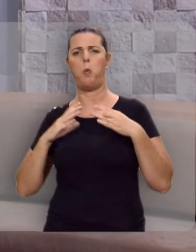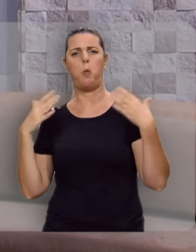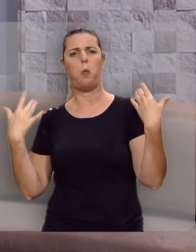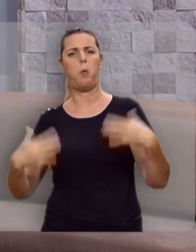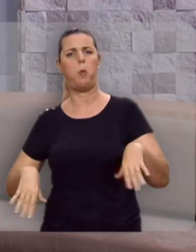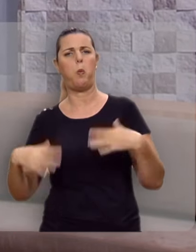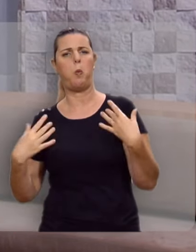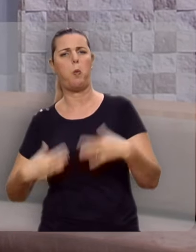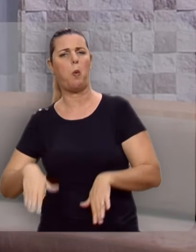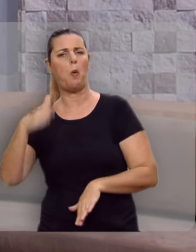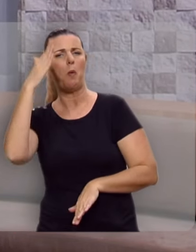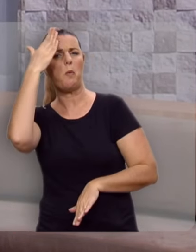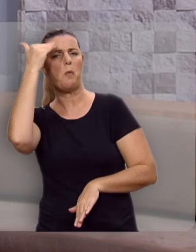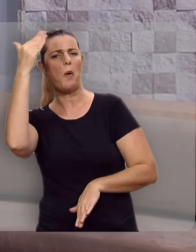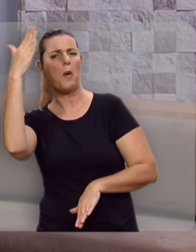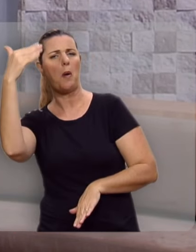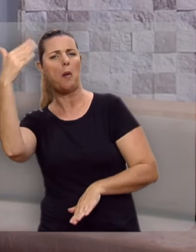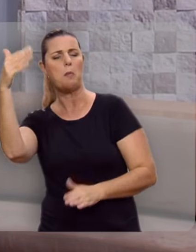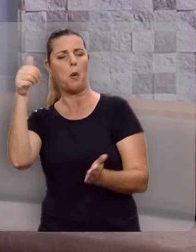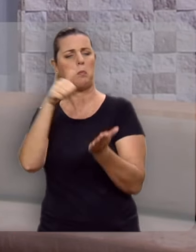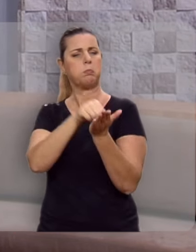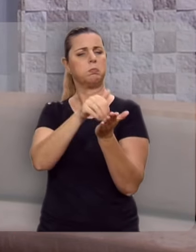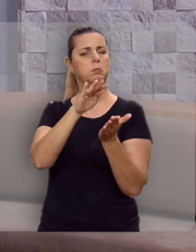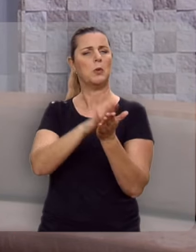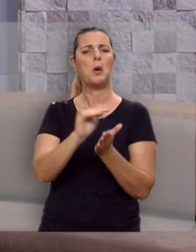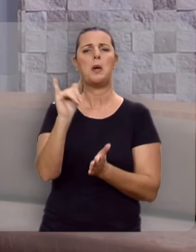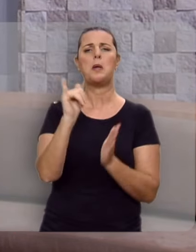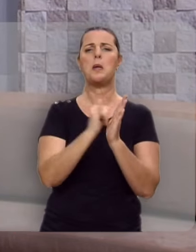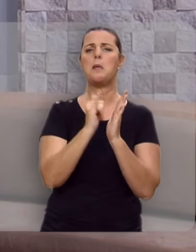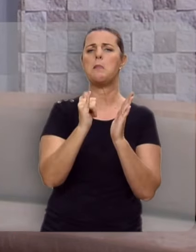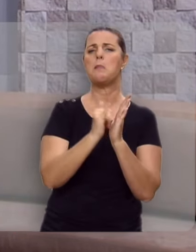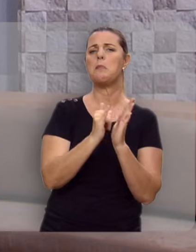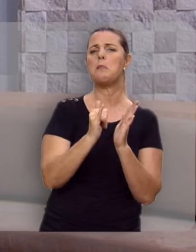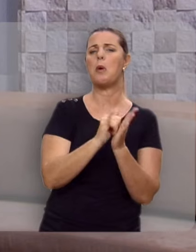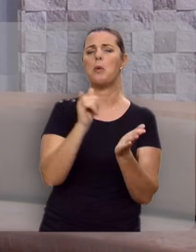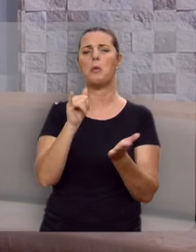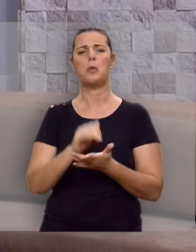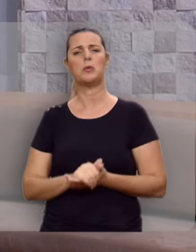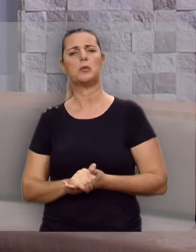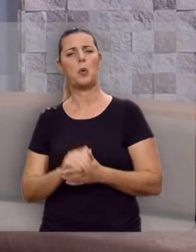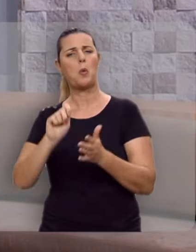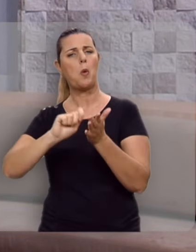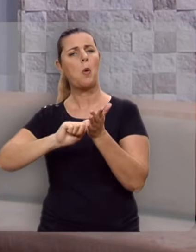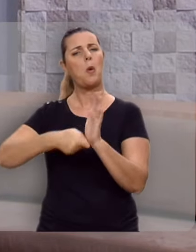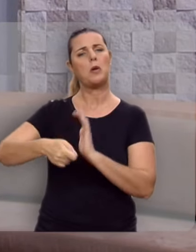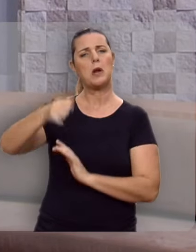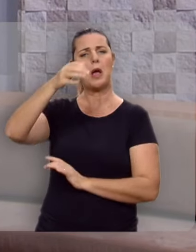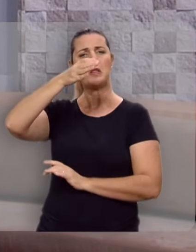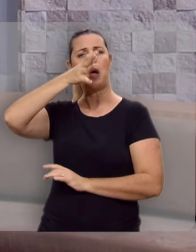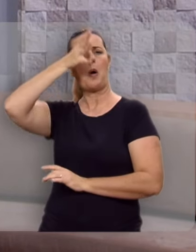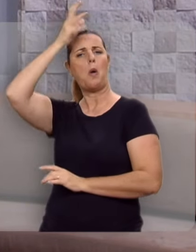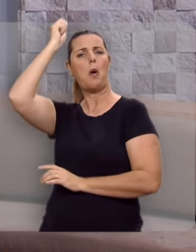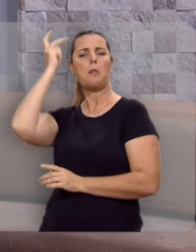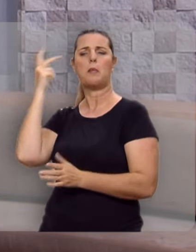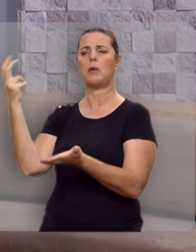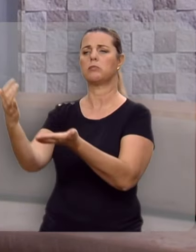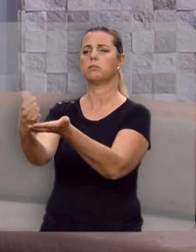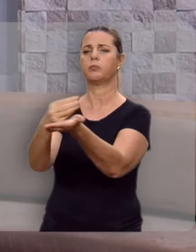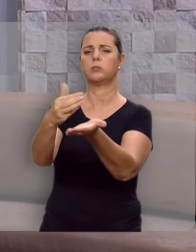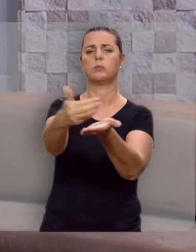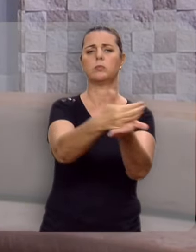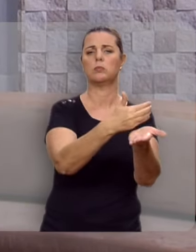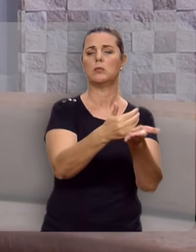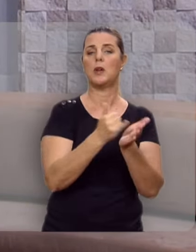Os publicanos eram os cobradores de impostos contratados por Roma para recolher os tributos do